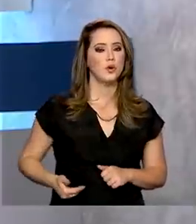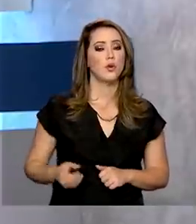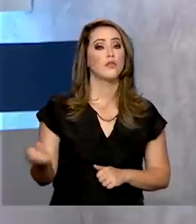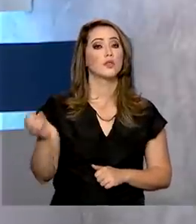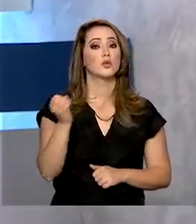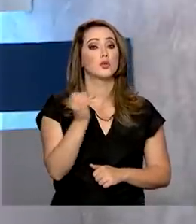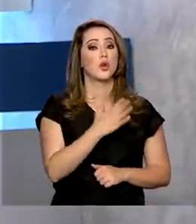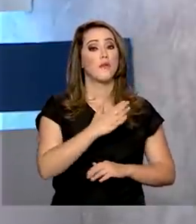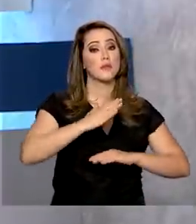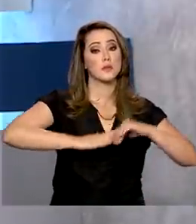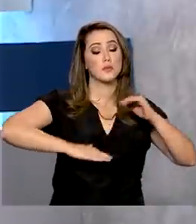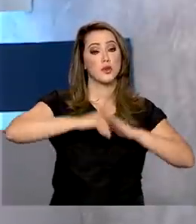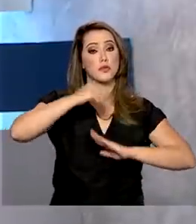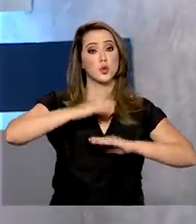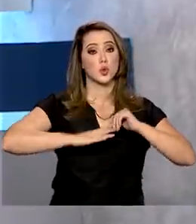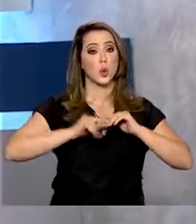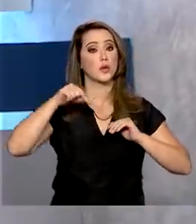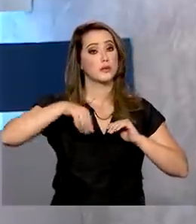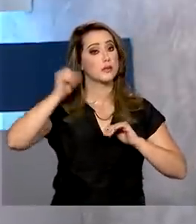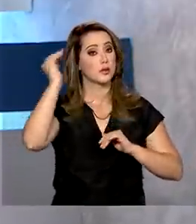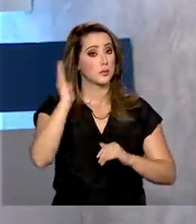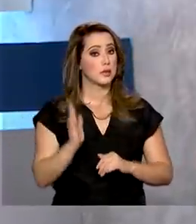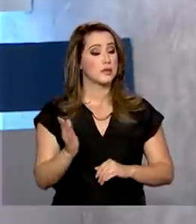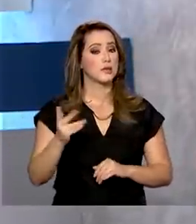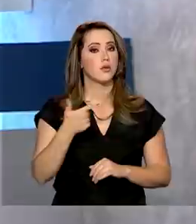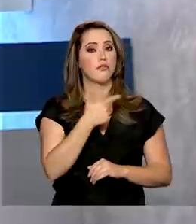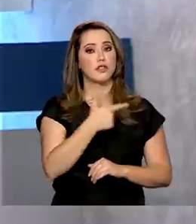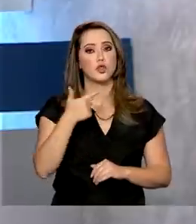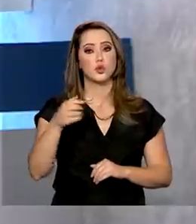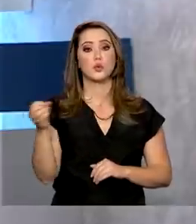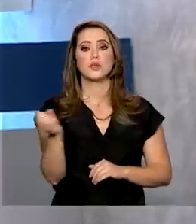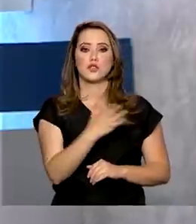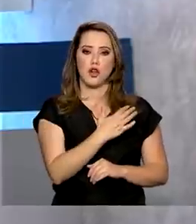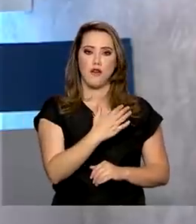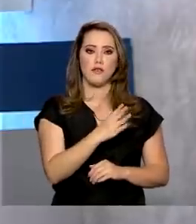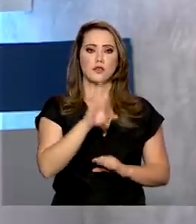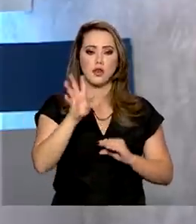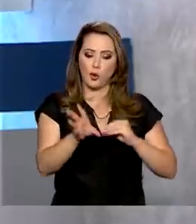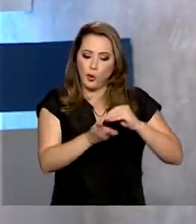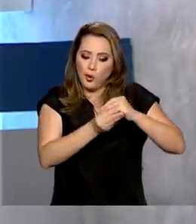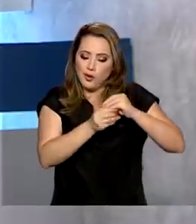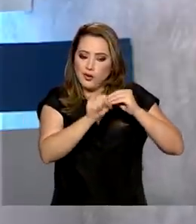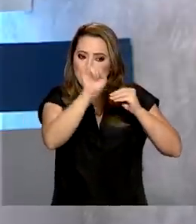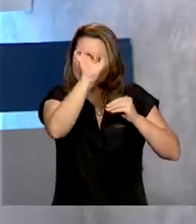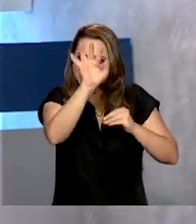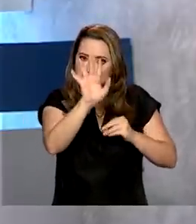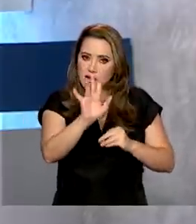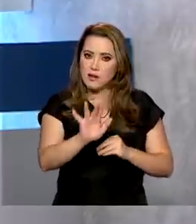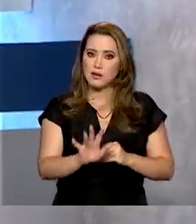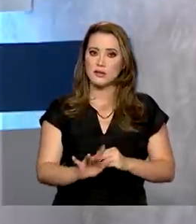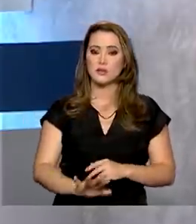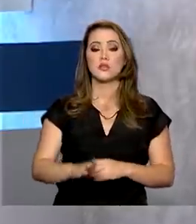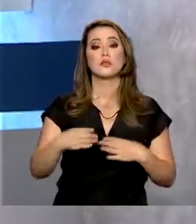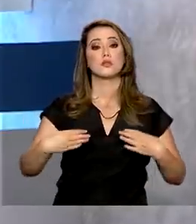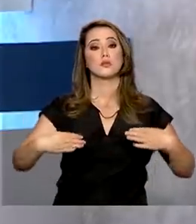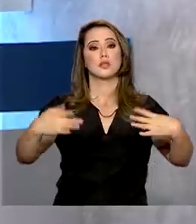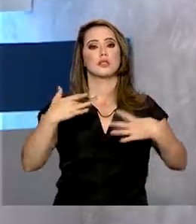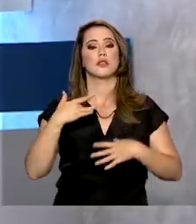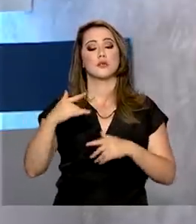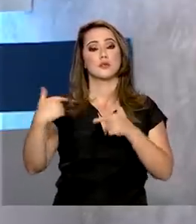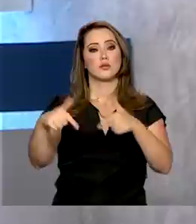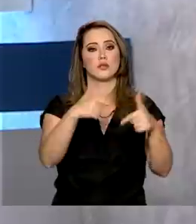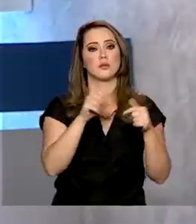a lista de carreiras reconhecidas no Brasil. 22 novas profissões foram incluídas no cadastro do Ministério do Trabalho e